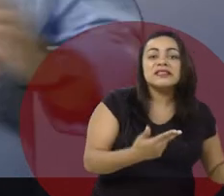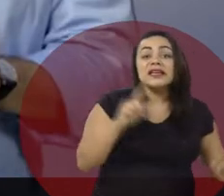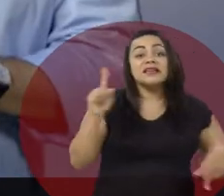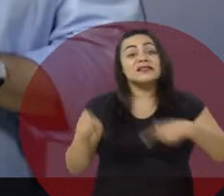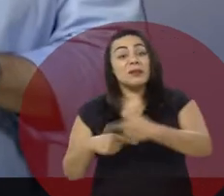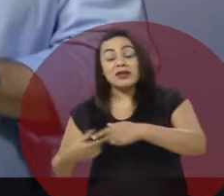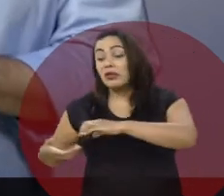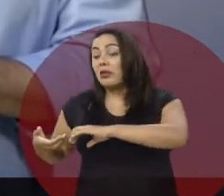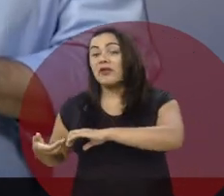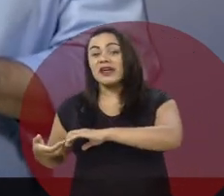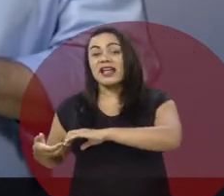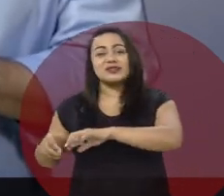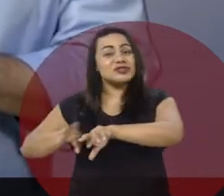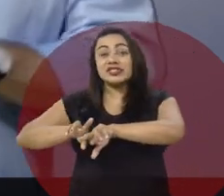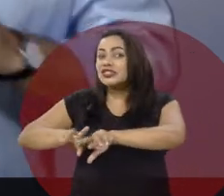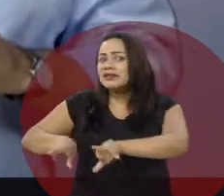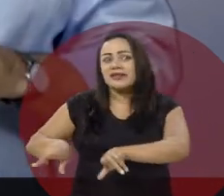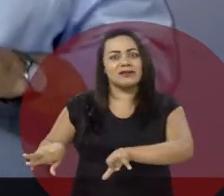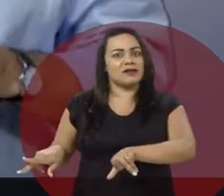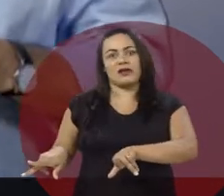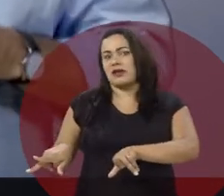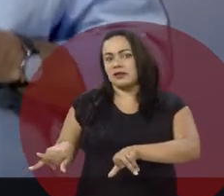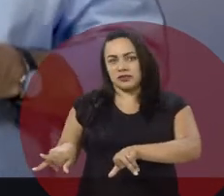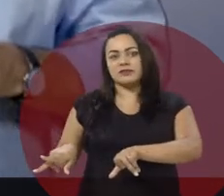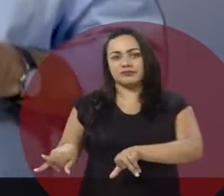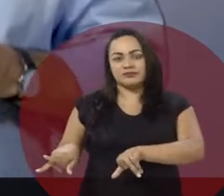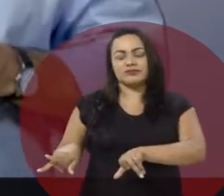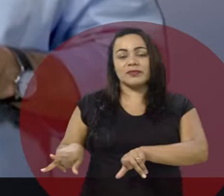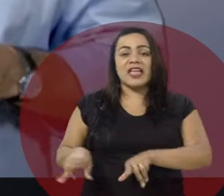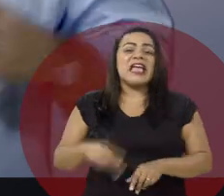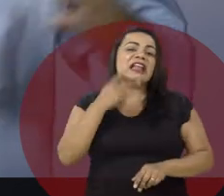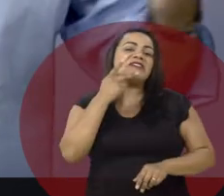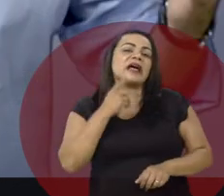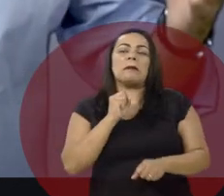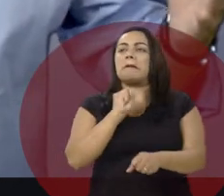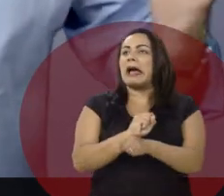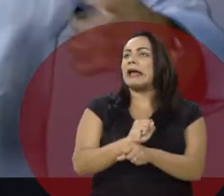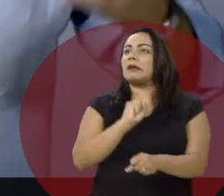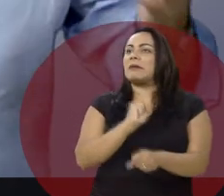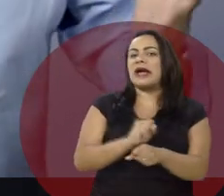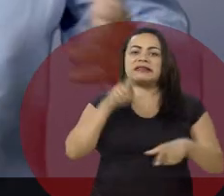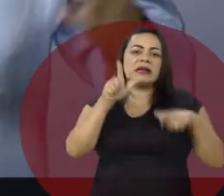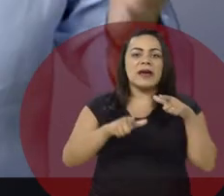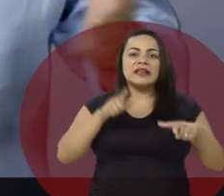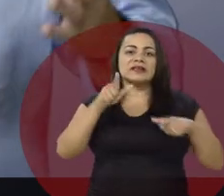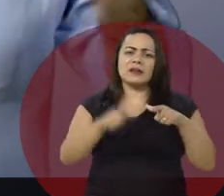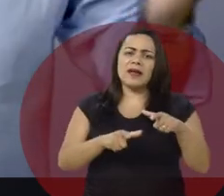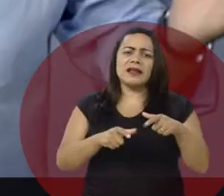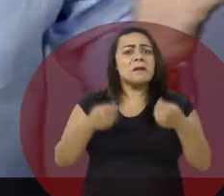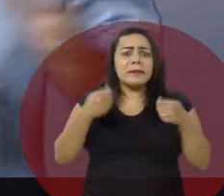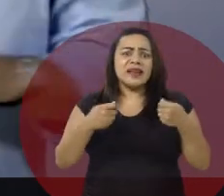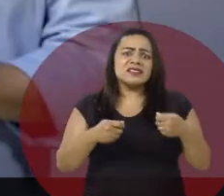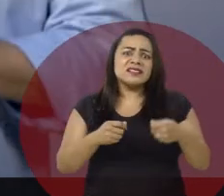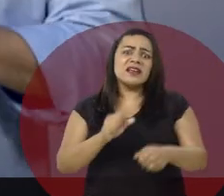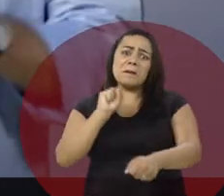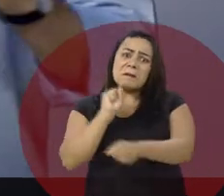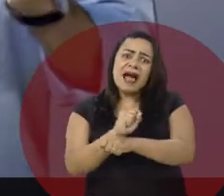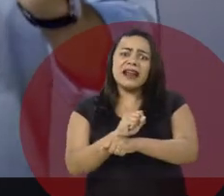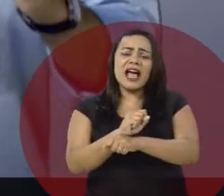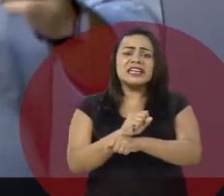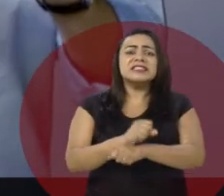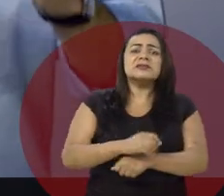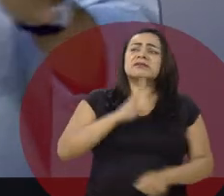coisa, porém, no Congresso Nacional, fez outra inteiramente diferente. Ele diz que não para, não para, não para,